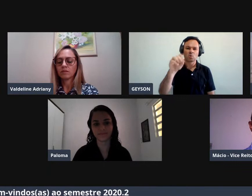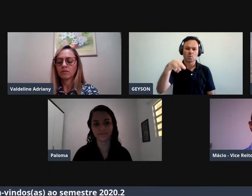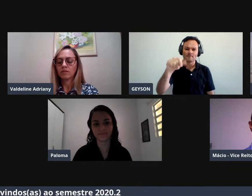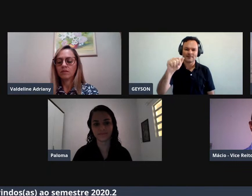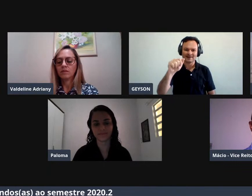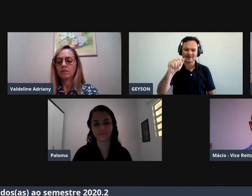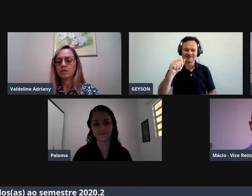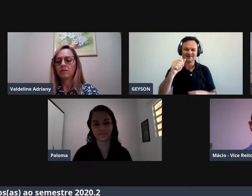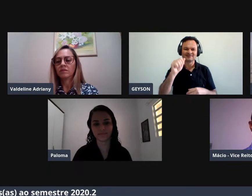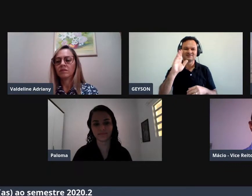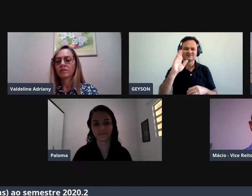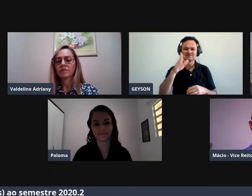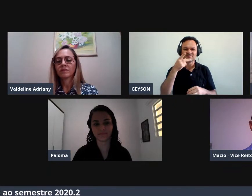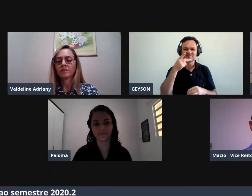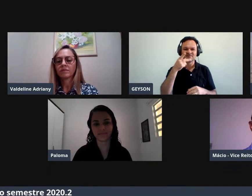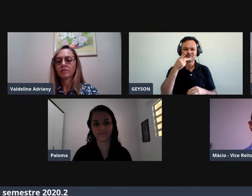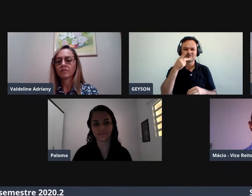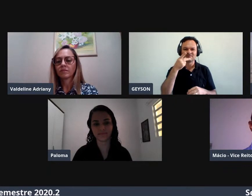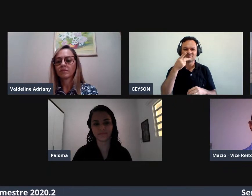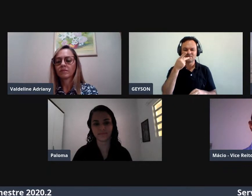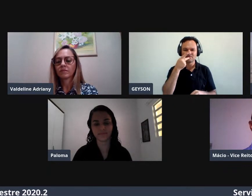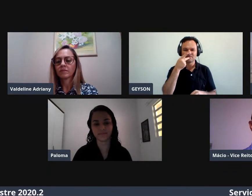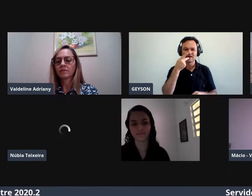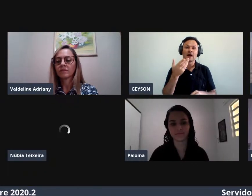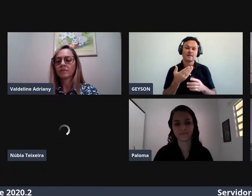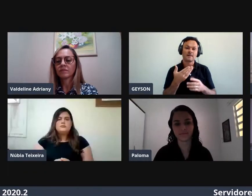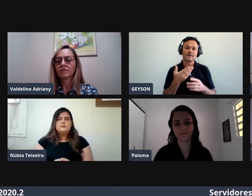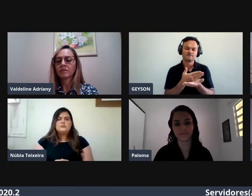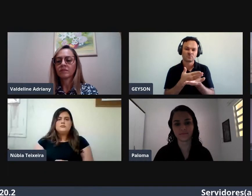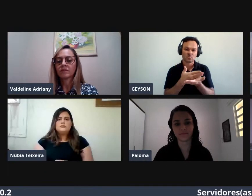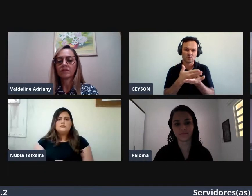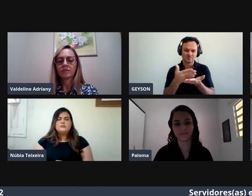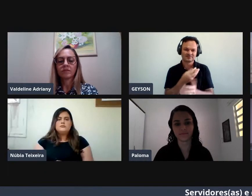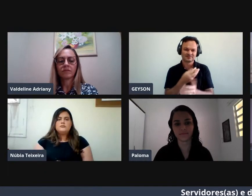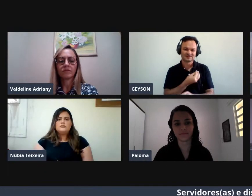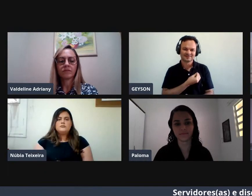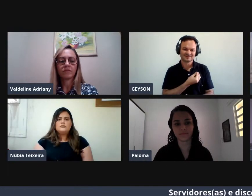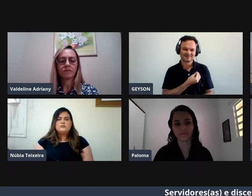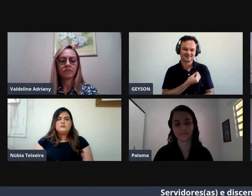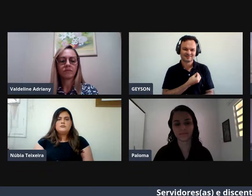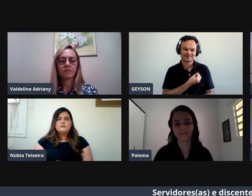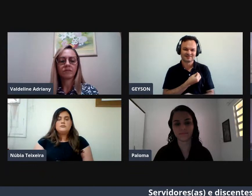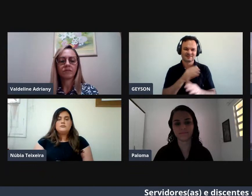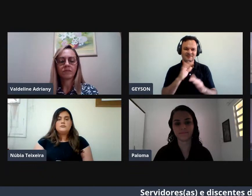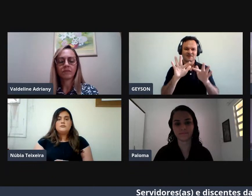Atividades Presenciais Com certeza Se constituir Família